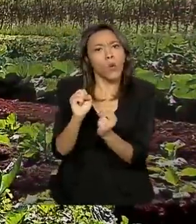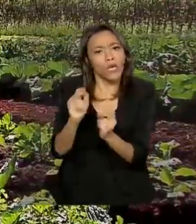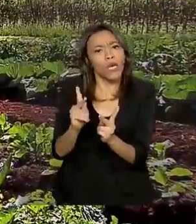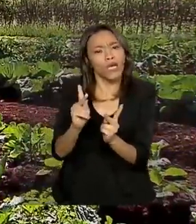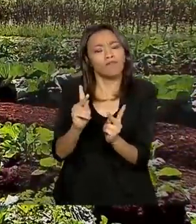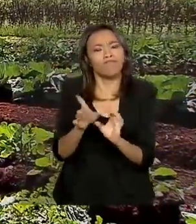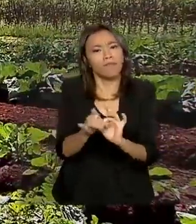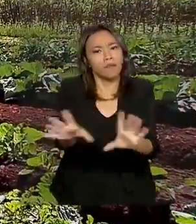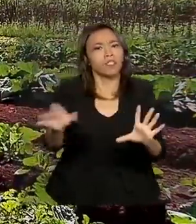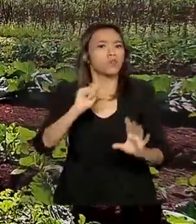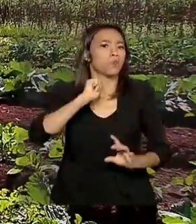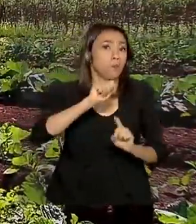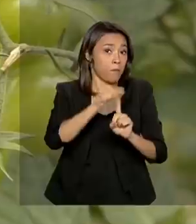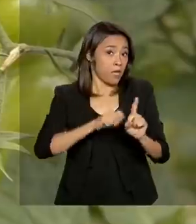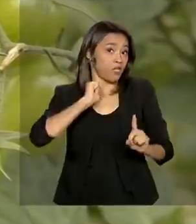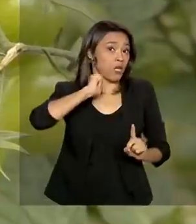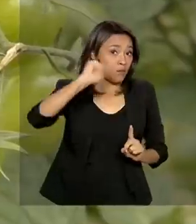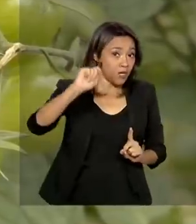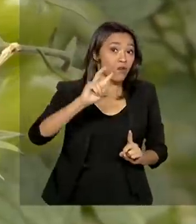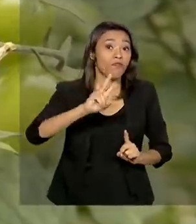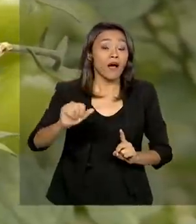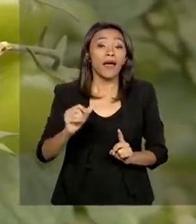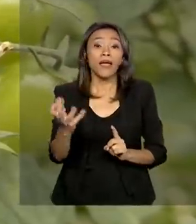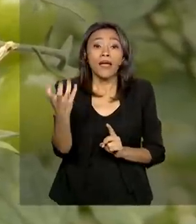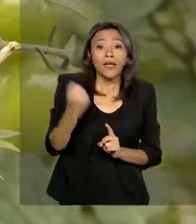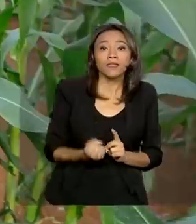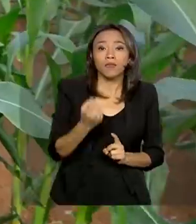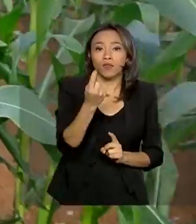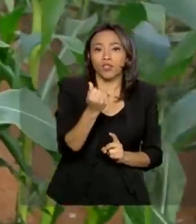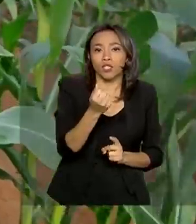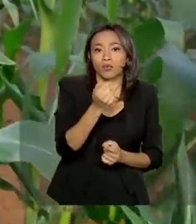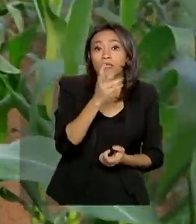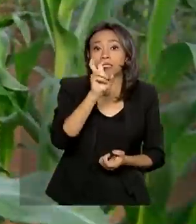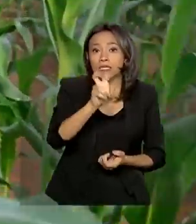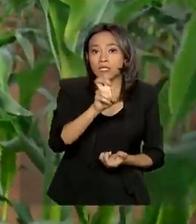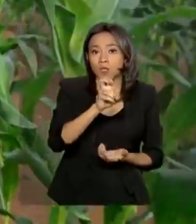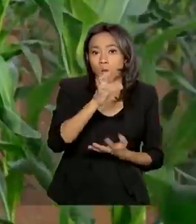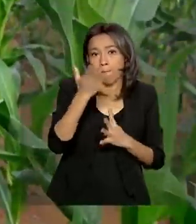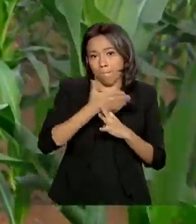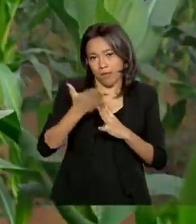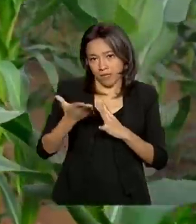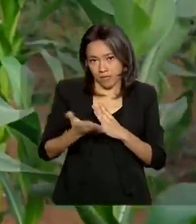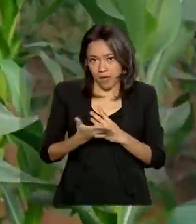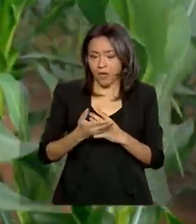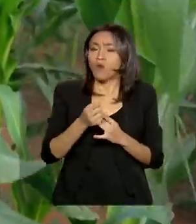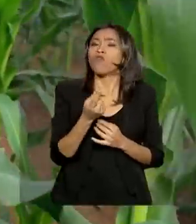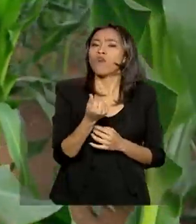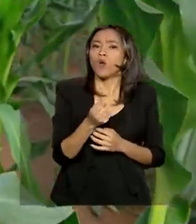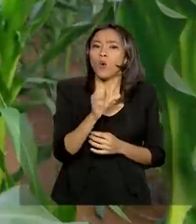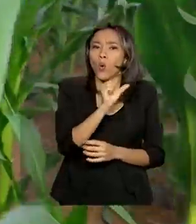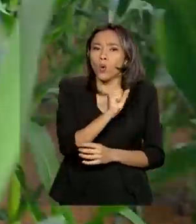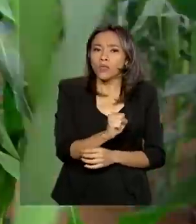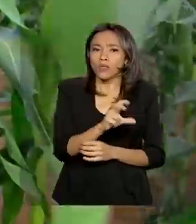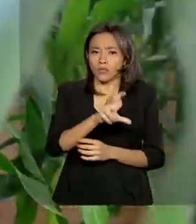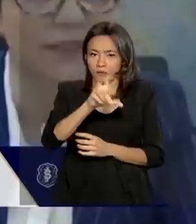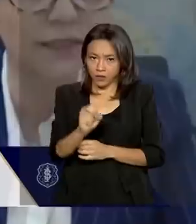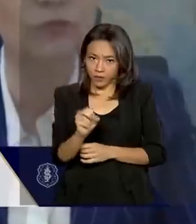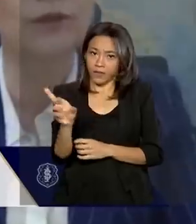abril vão receber as cinco parcelas de uma só vez, no valor de R$ 850.